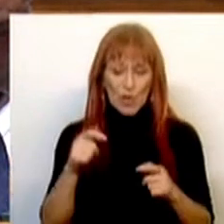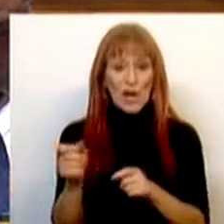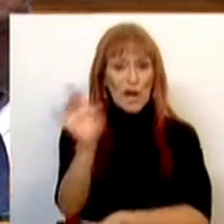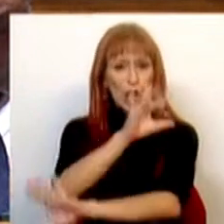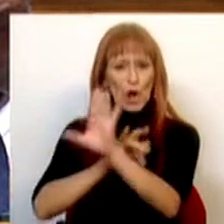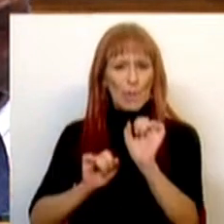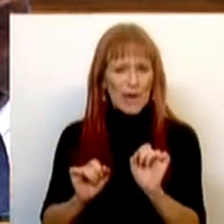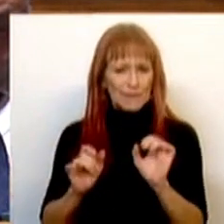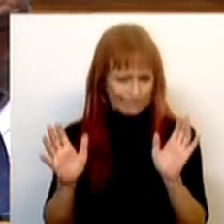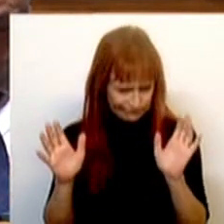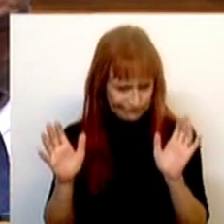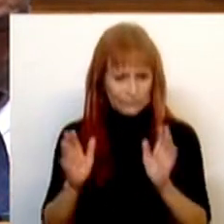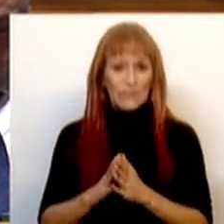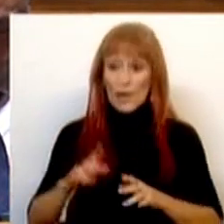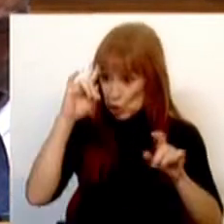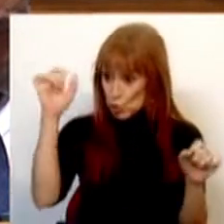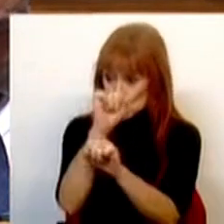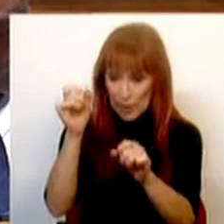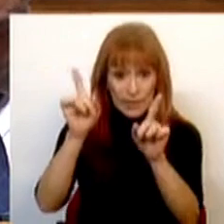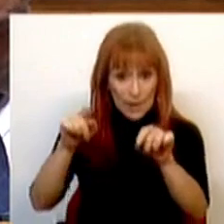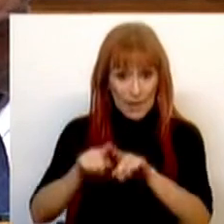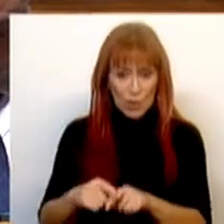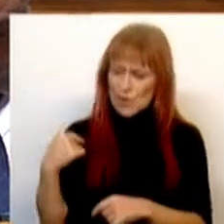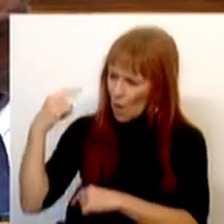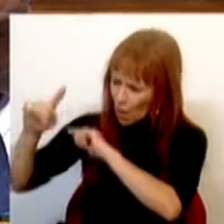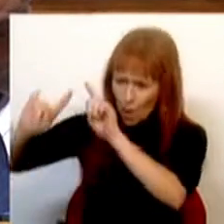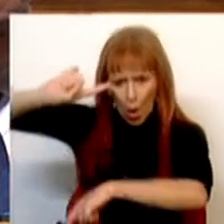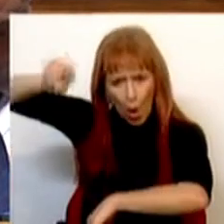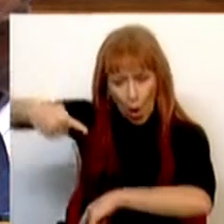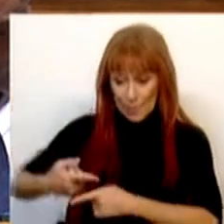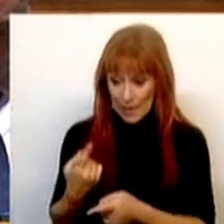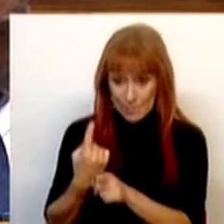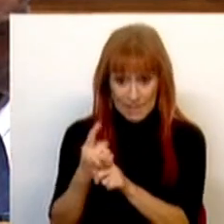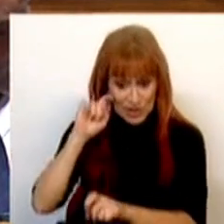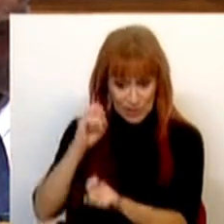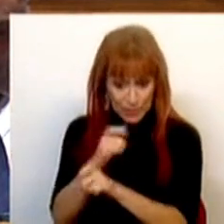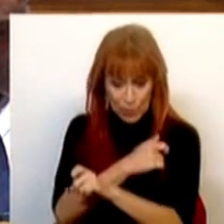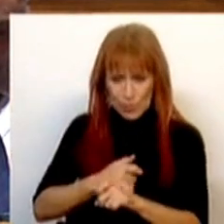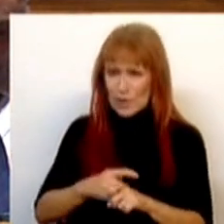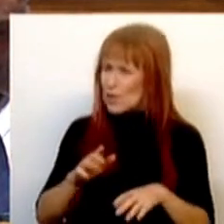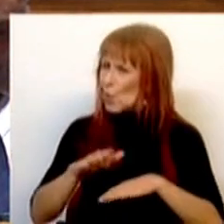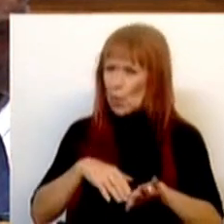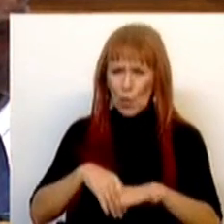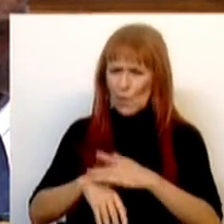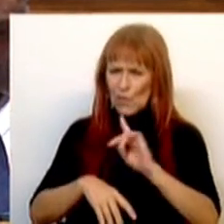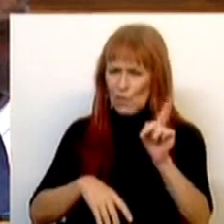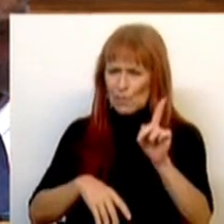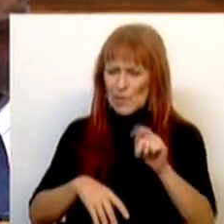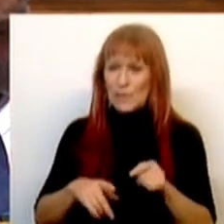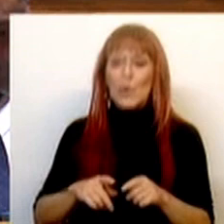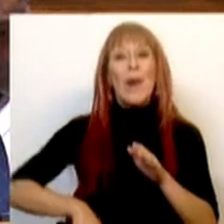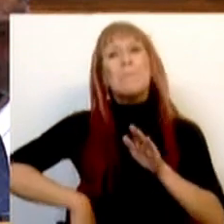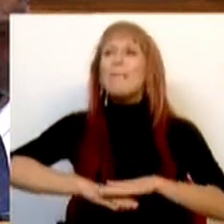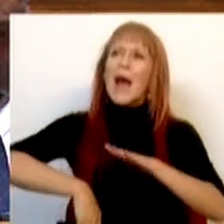europeias. Chocante também é termos vindo a saber que nessa mesma auditoria que não foi